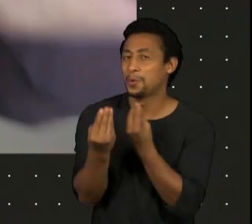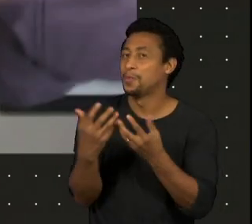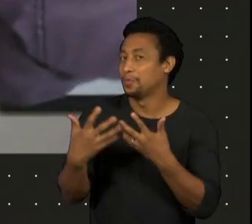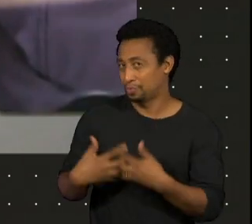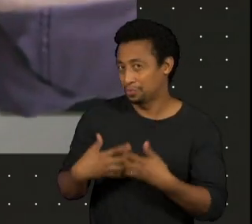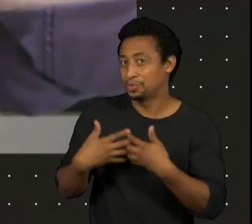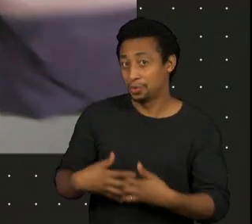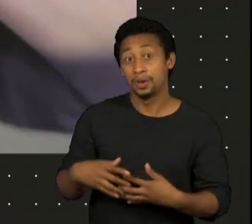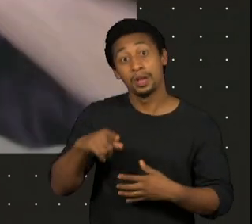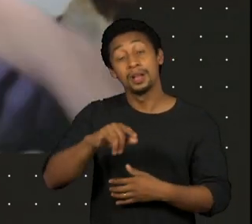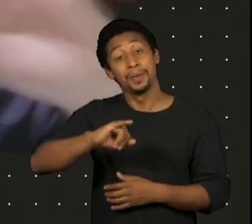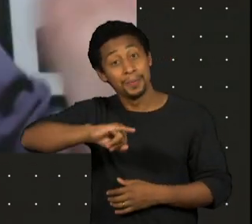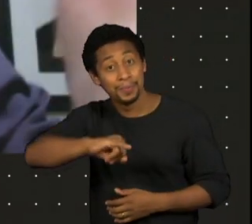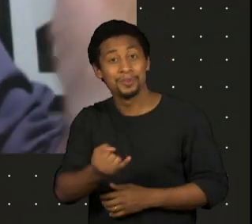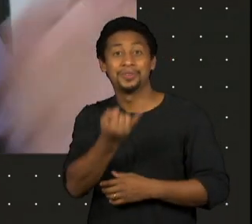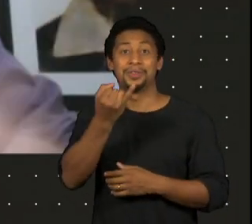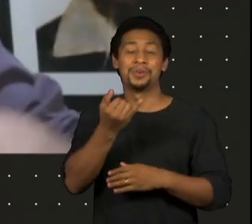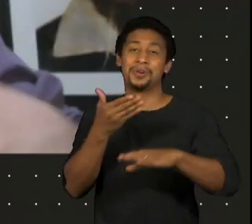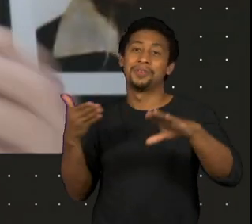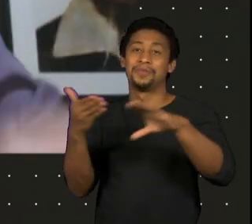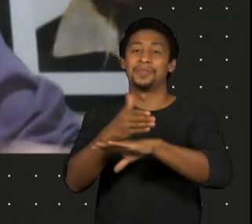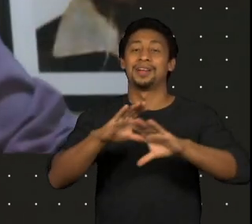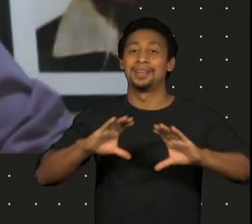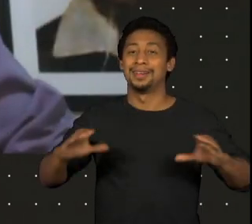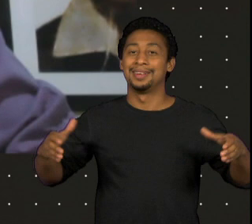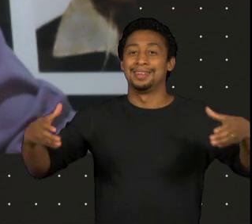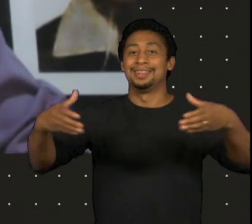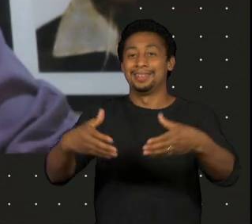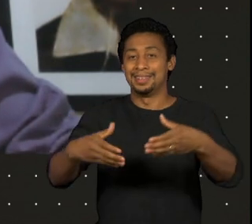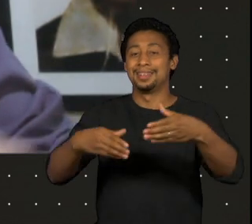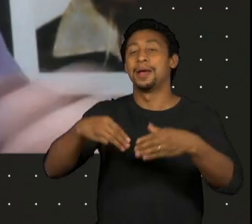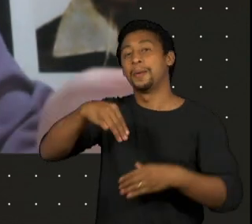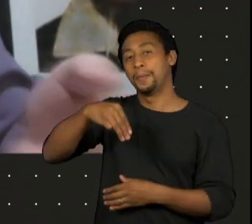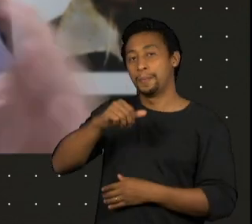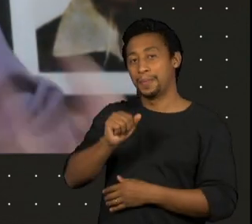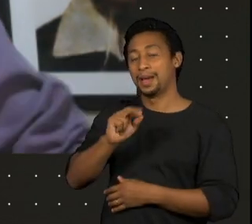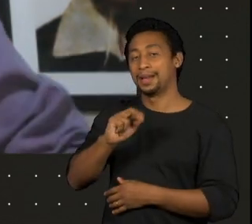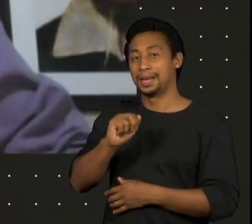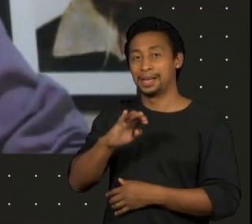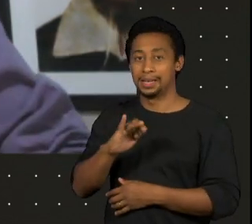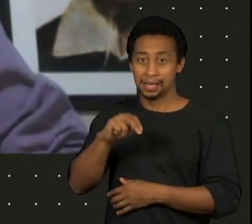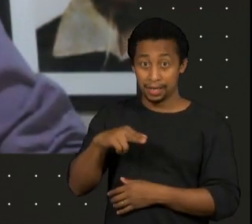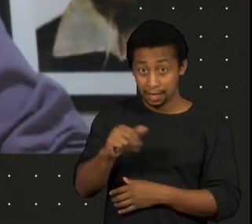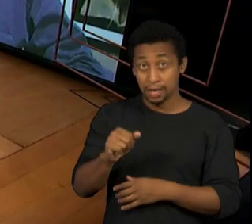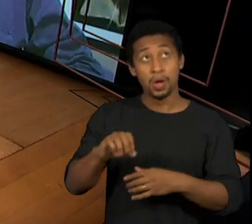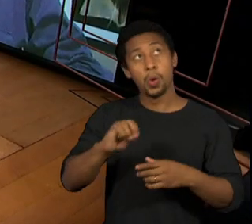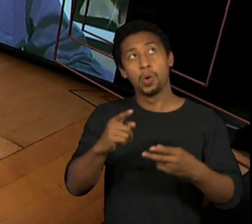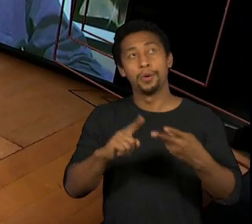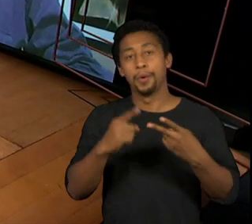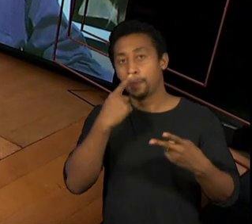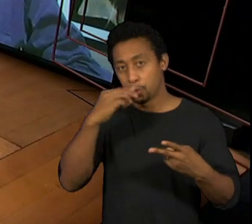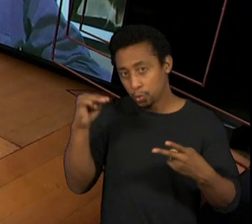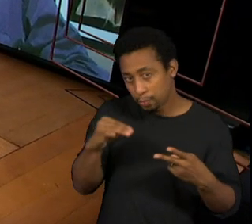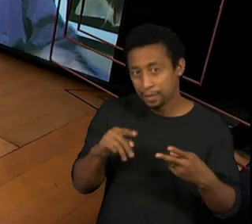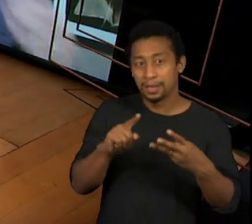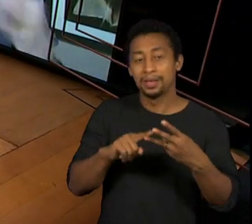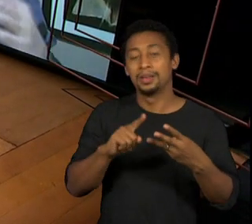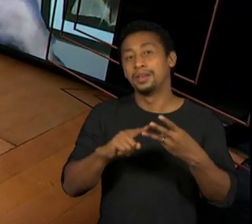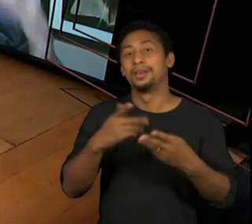até quando vai no Maracanã, ou quando vai no Morumbi, ou no Paquembu e tudo mais. E aí o que ele